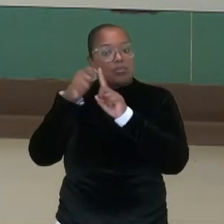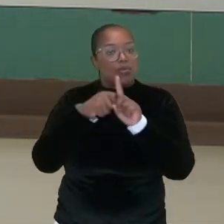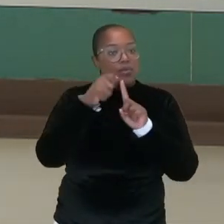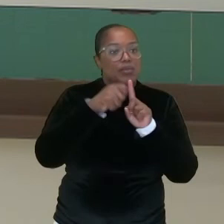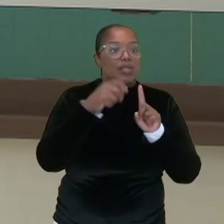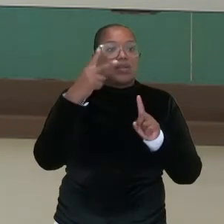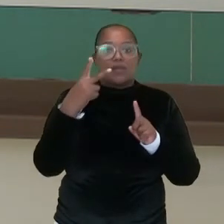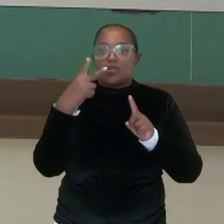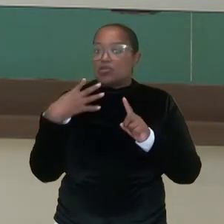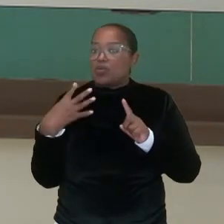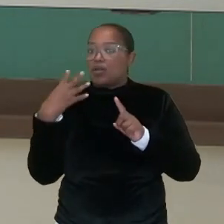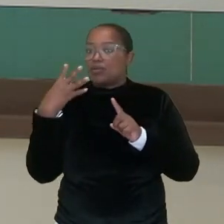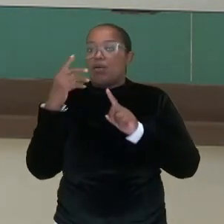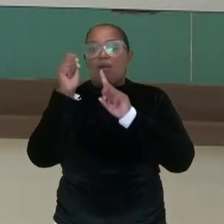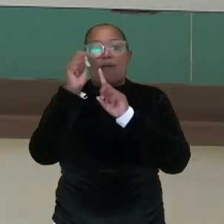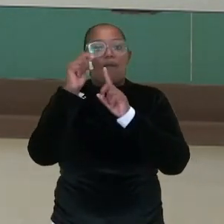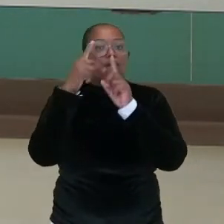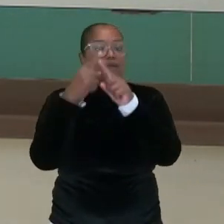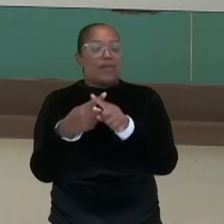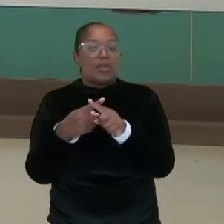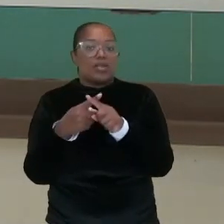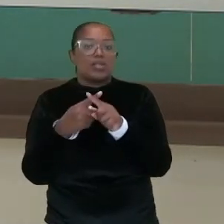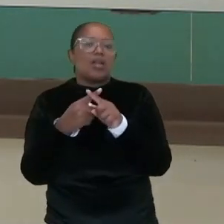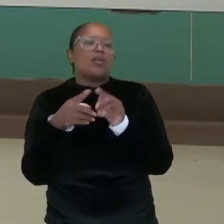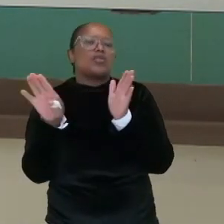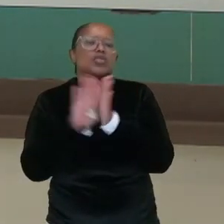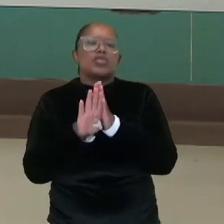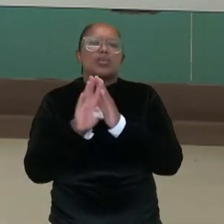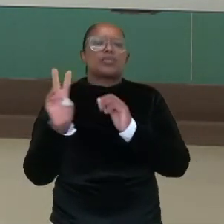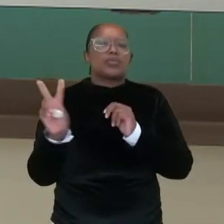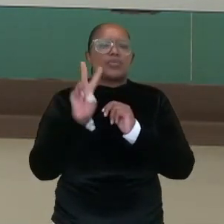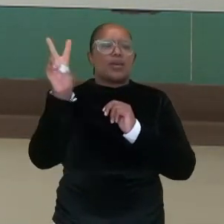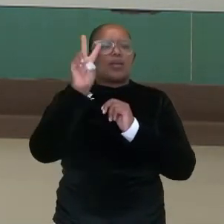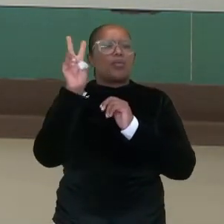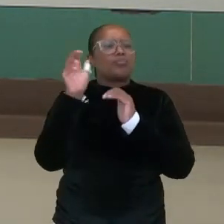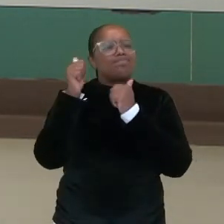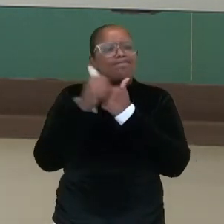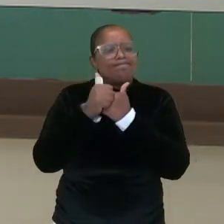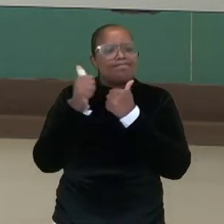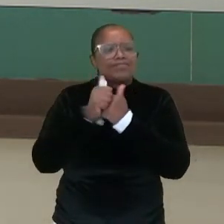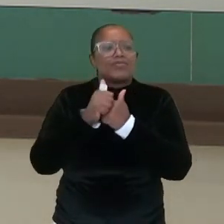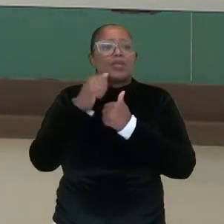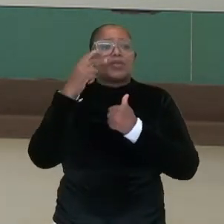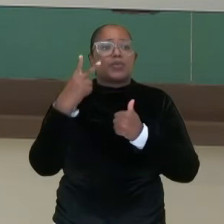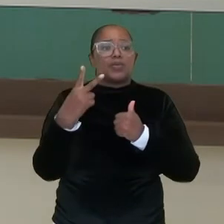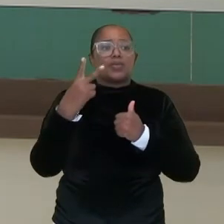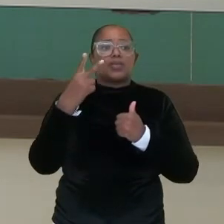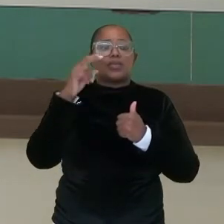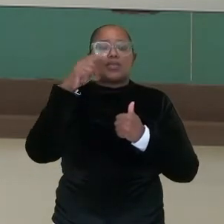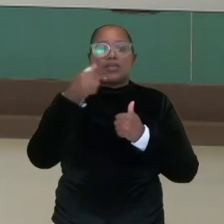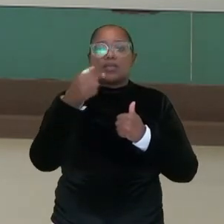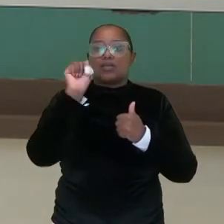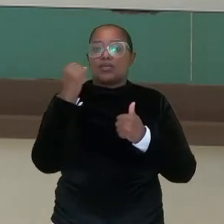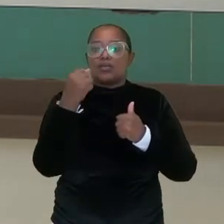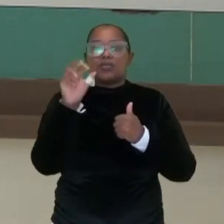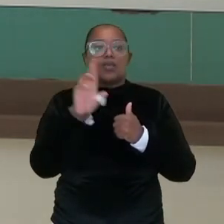24 vezes. E eu chego num valor aproximado de R$ 278,71.